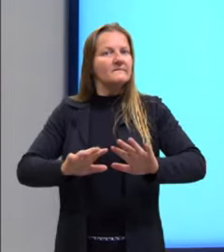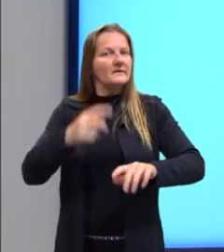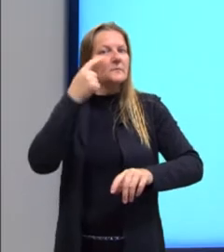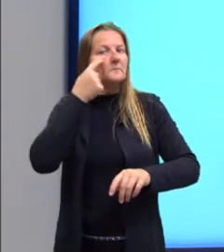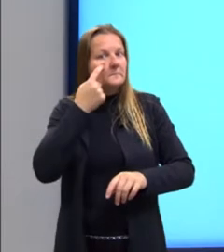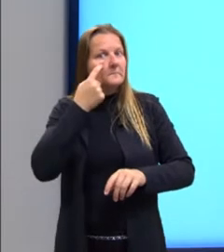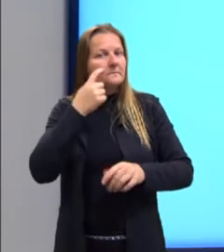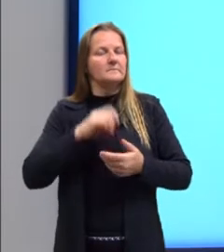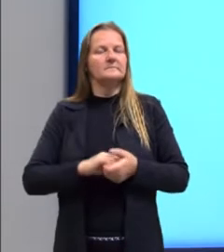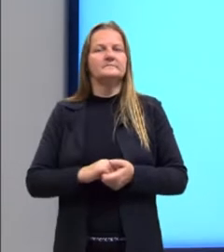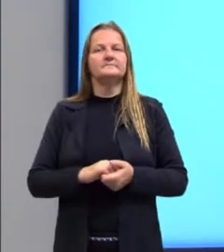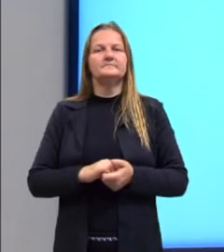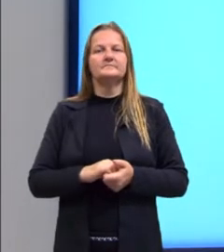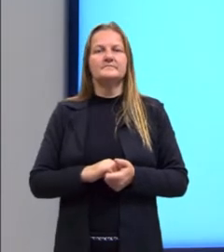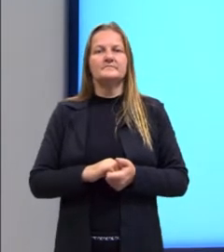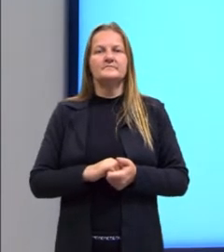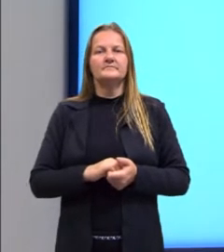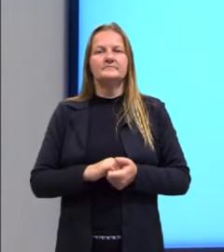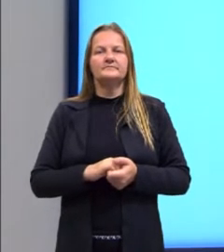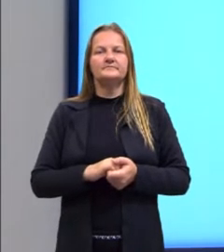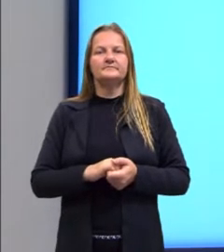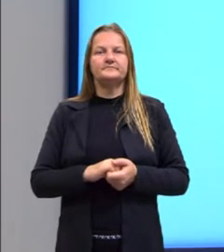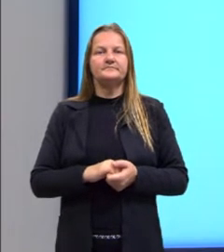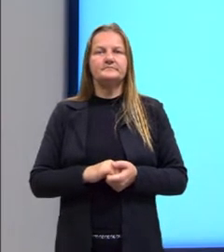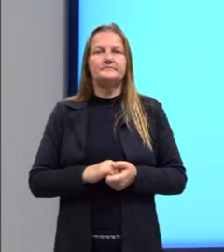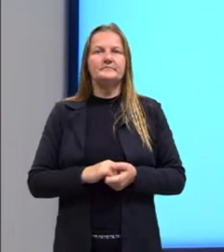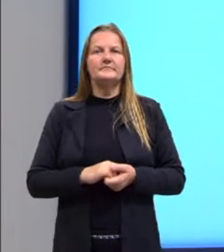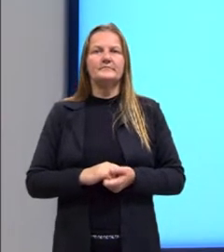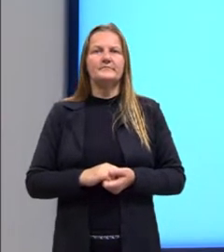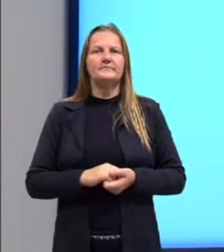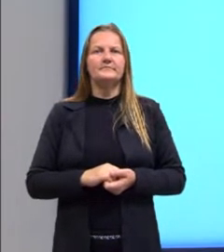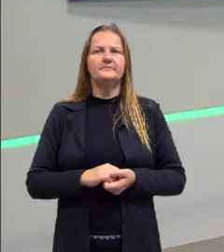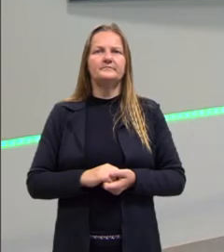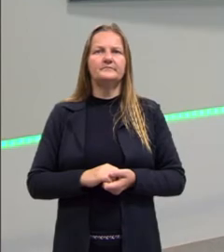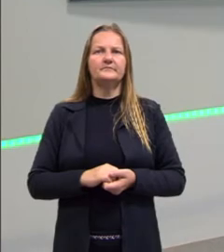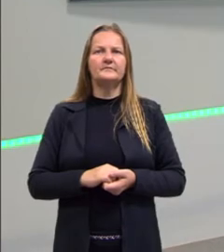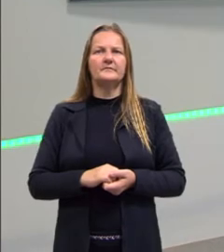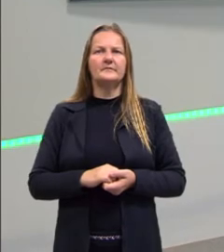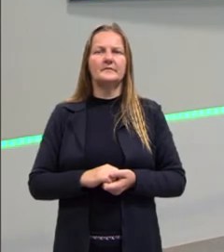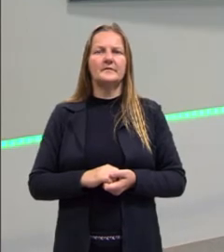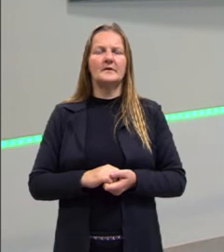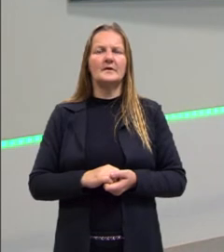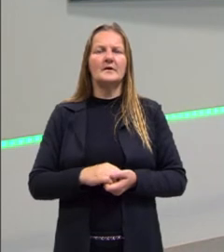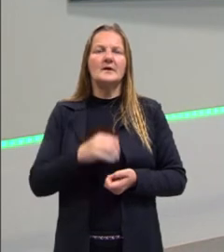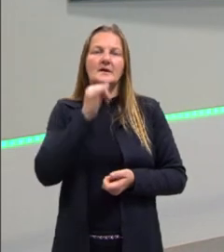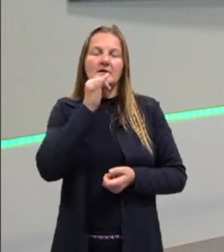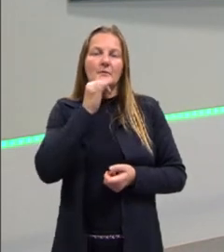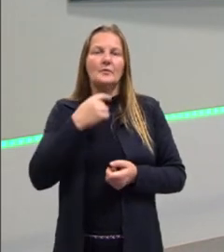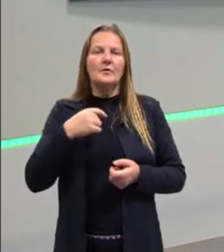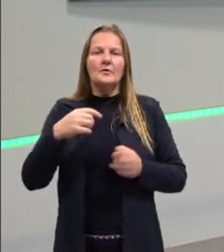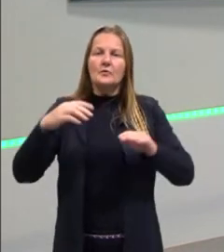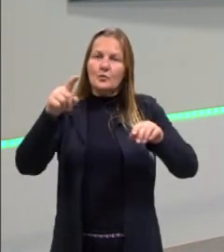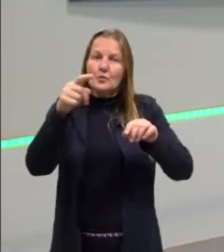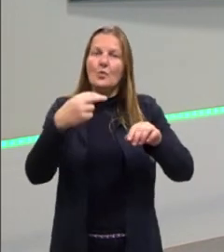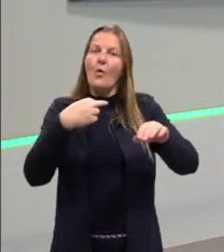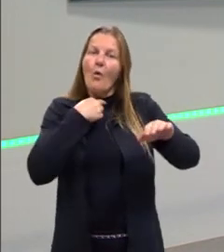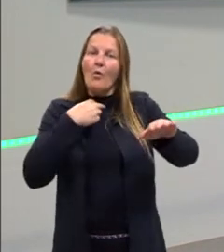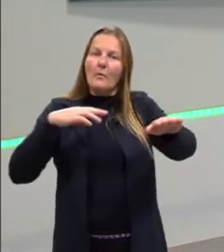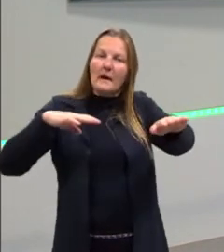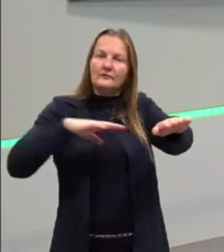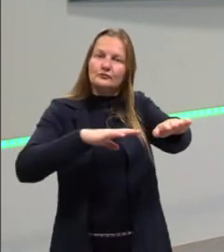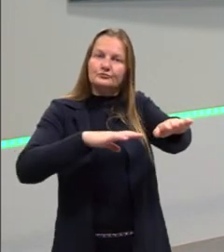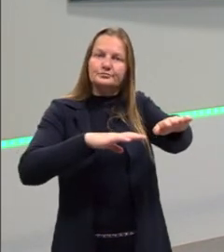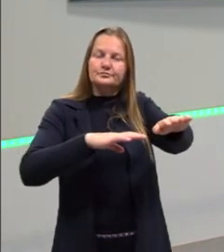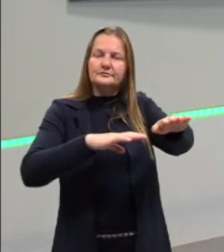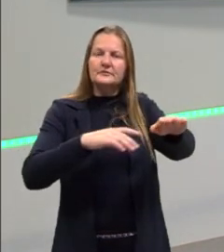fique com a minha discapacidade, fique com a minha dificuldade. E